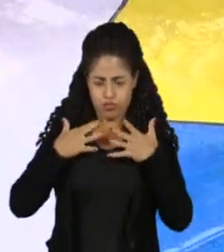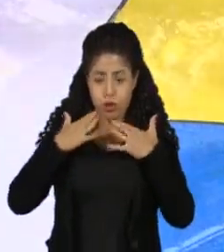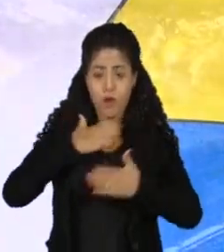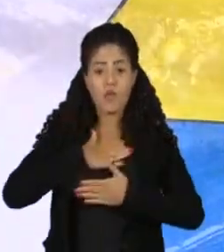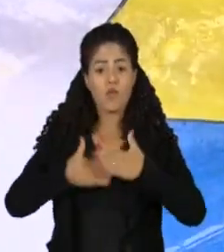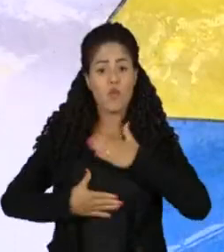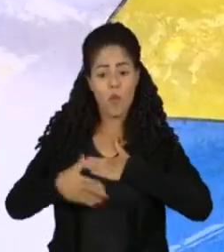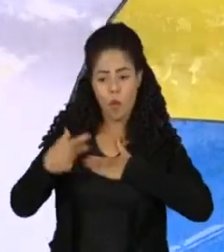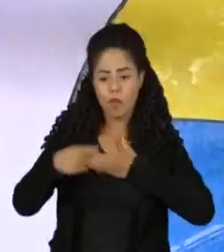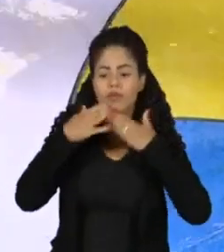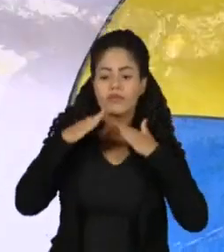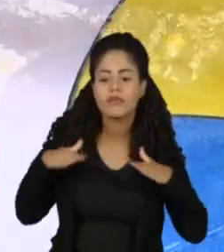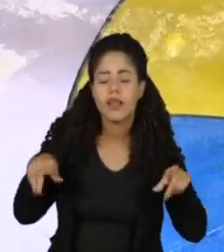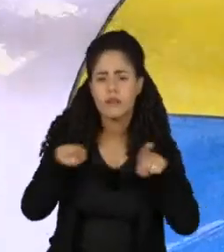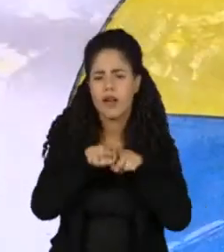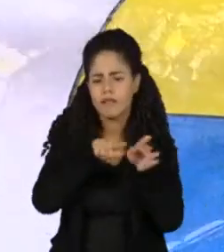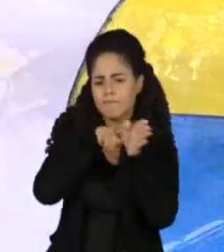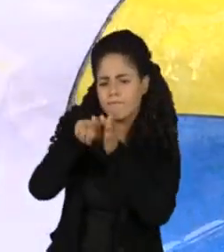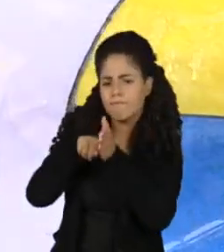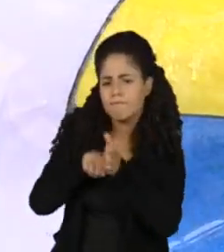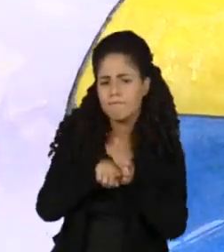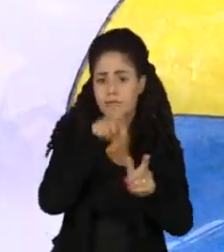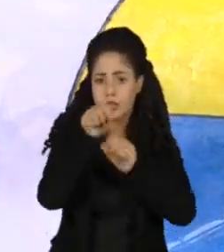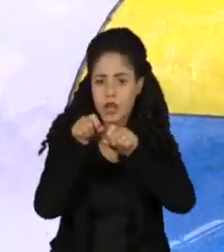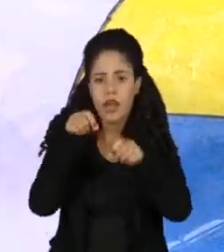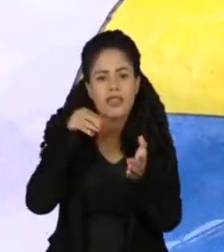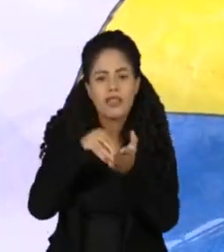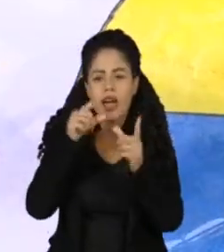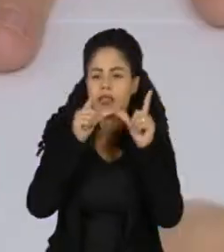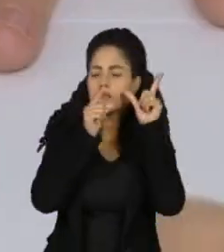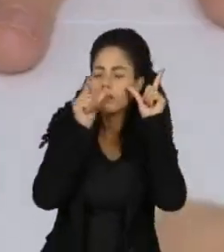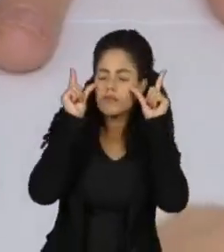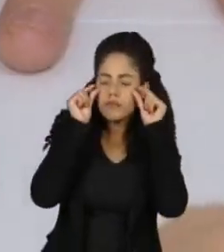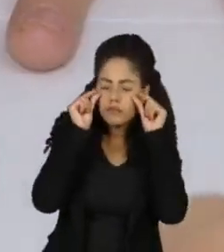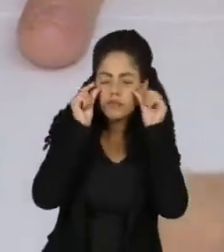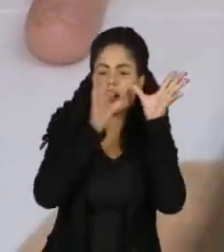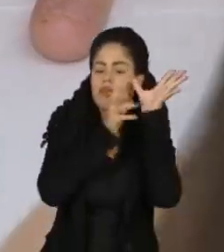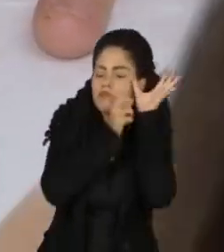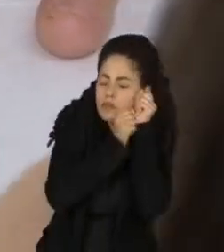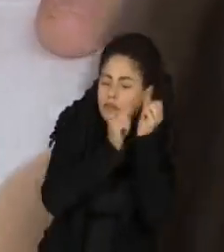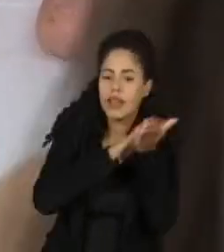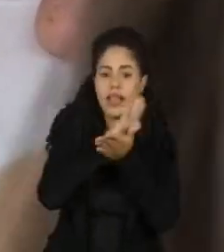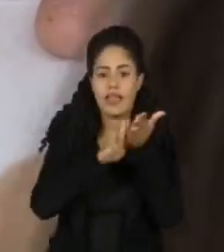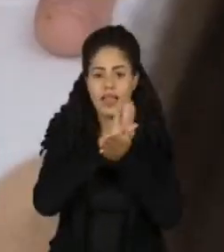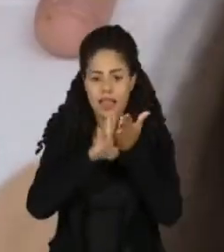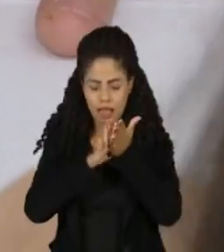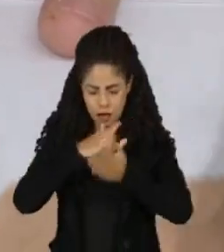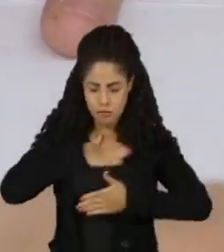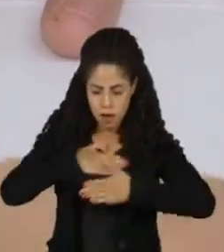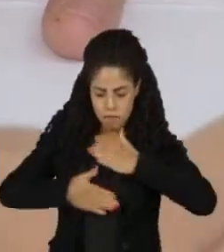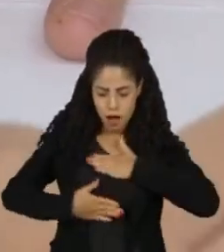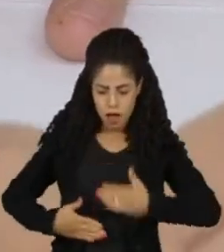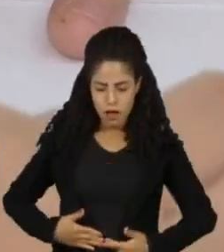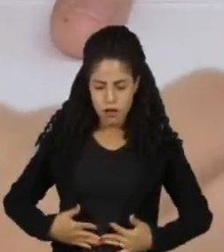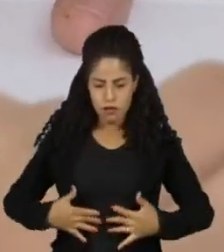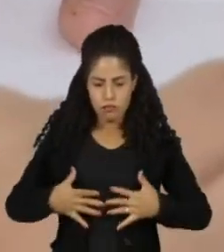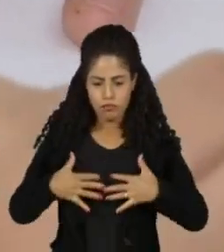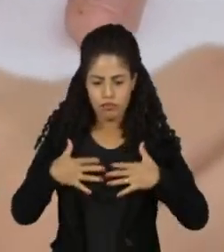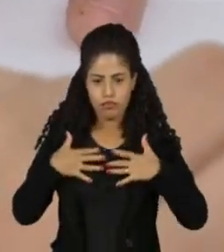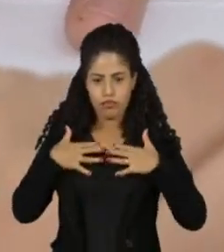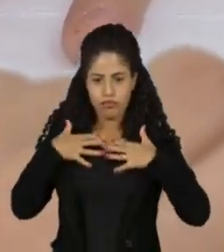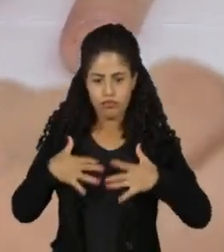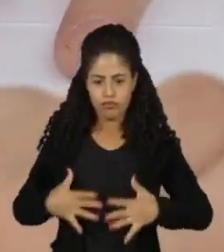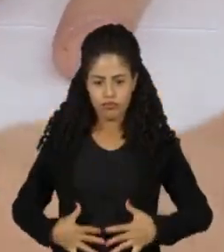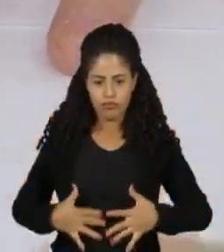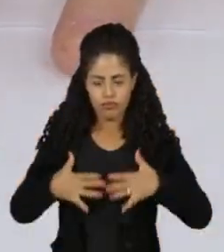Segundo a análise dos pesquisadores, a falta de sono fazia o organismo das crianças reagirem como se estivessem diante de